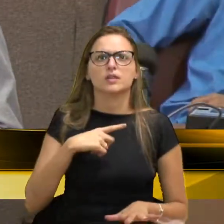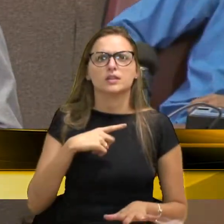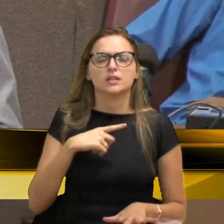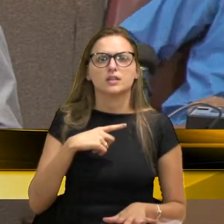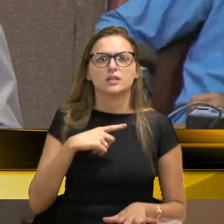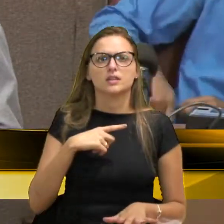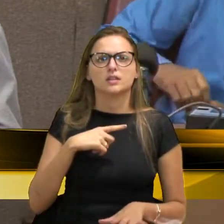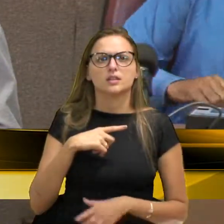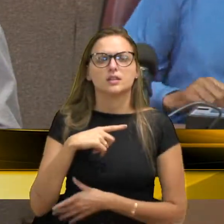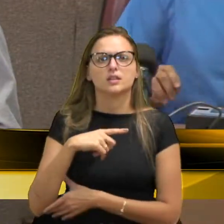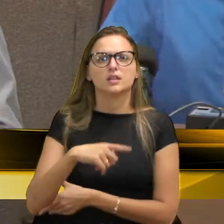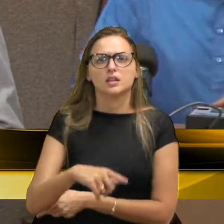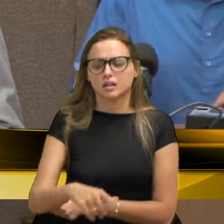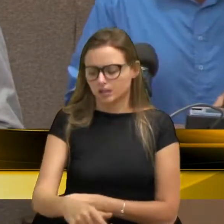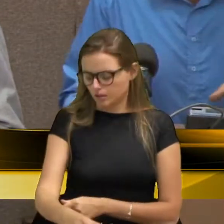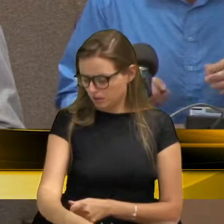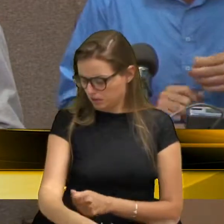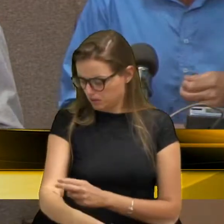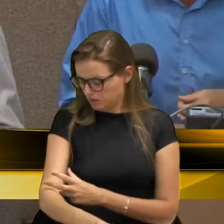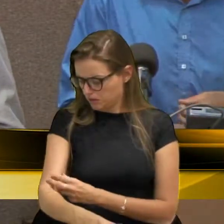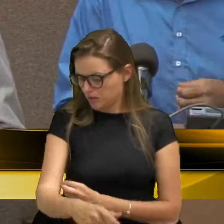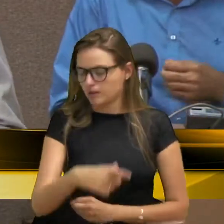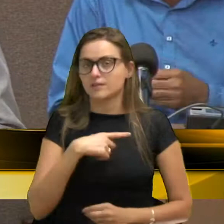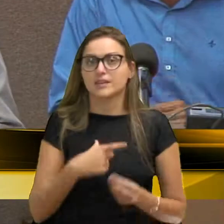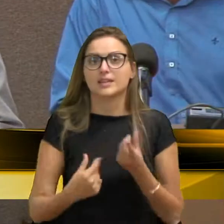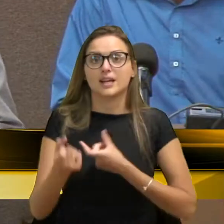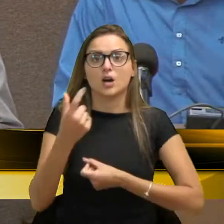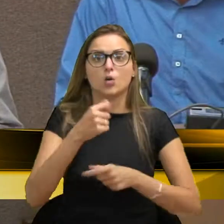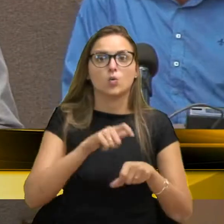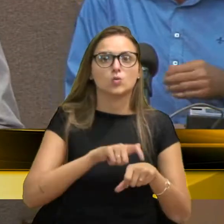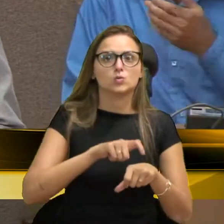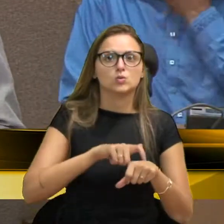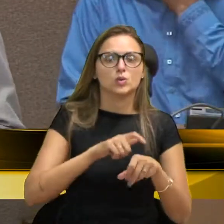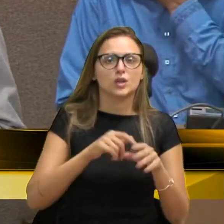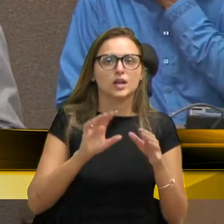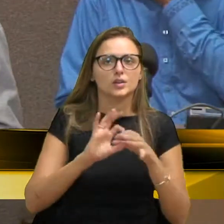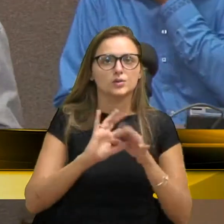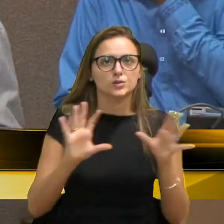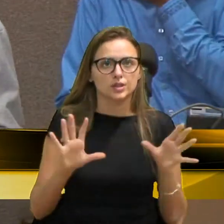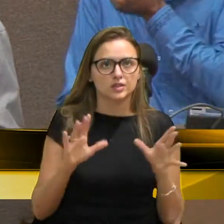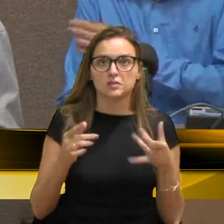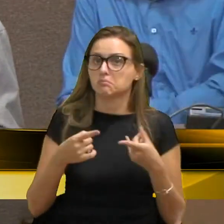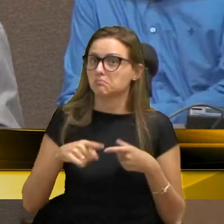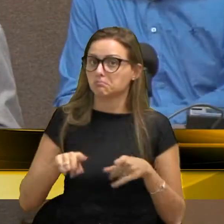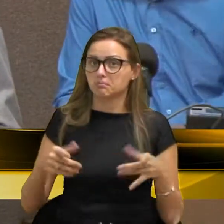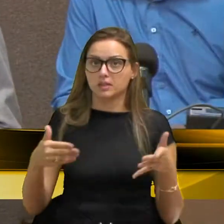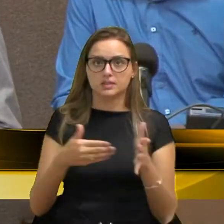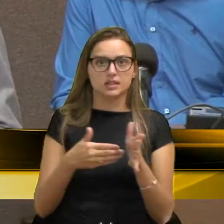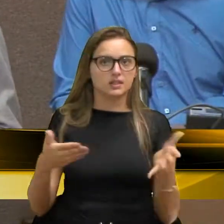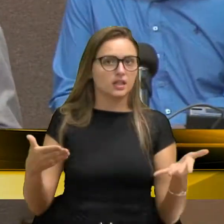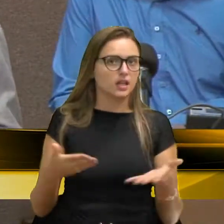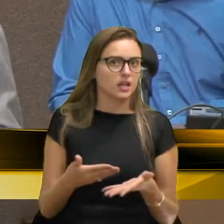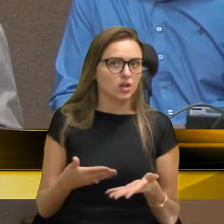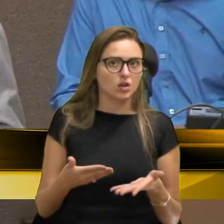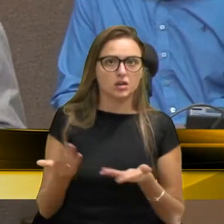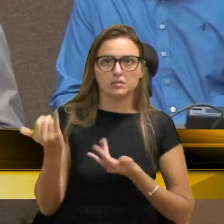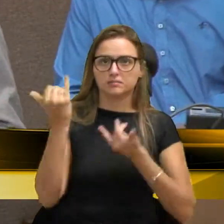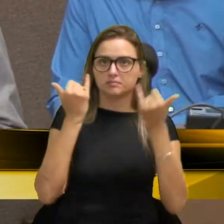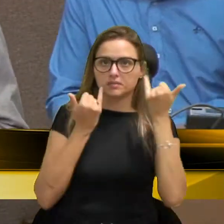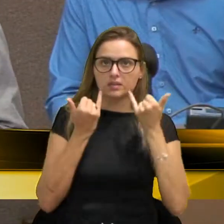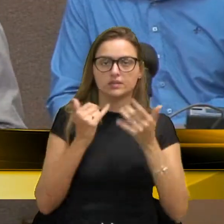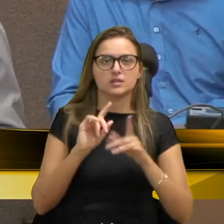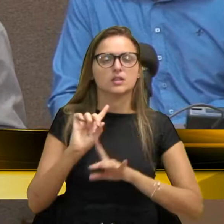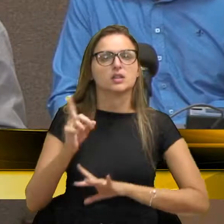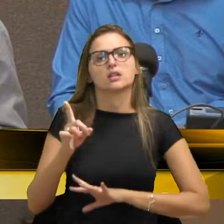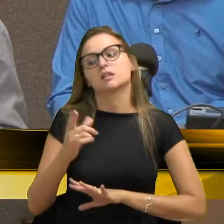alguns dias, alguns horários, disponíveis, mas, até o presente, até o pedido de protocolado, pedido de informação, eu fiquei